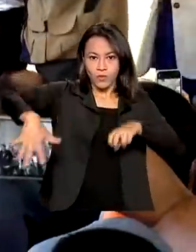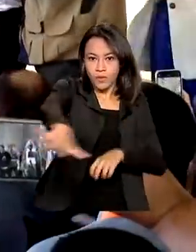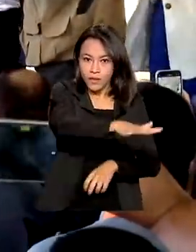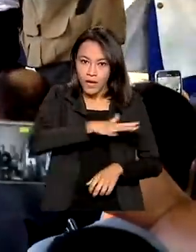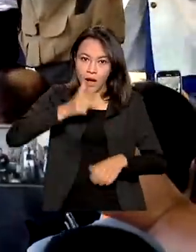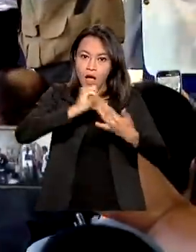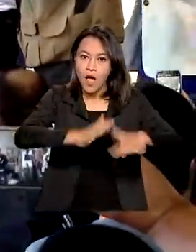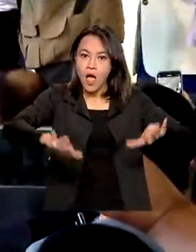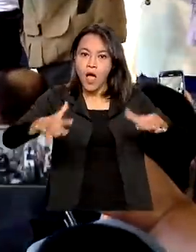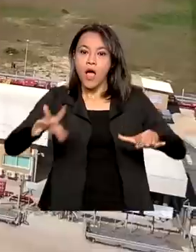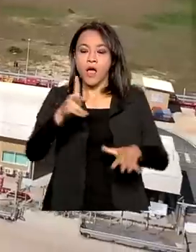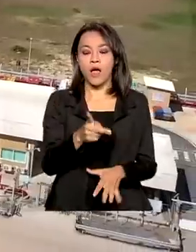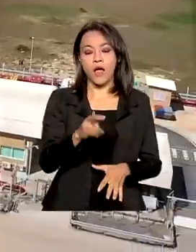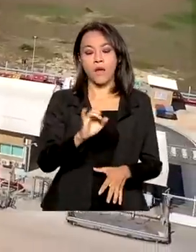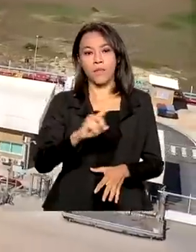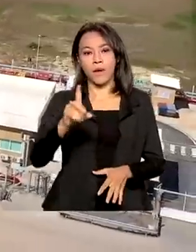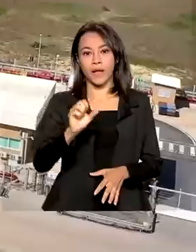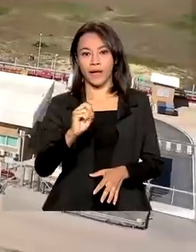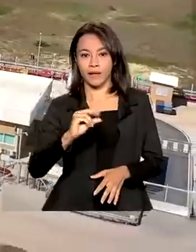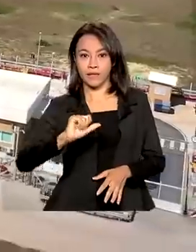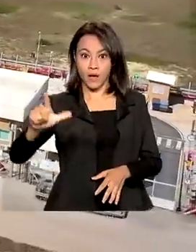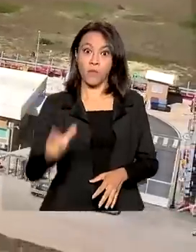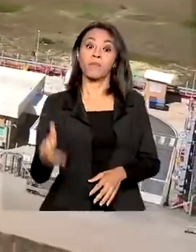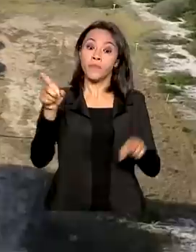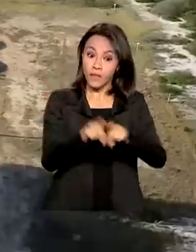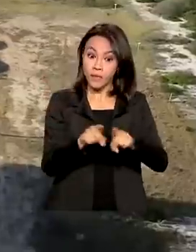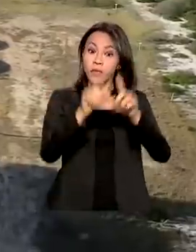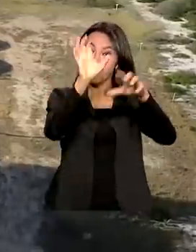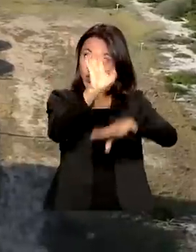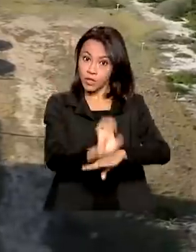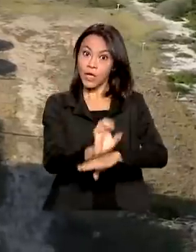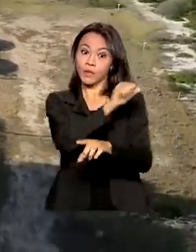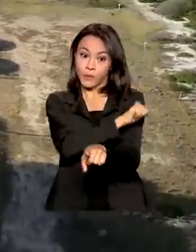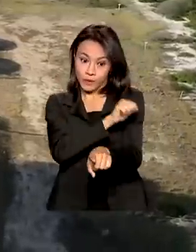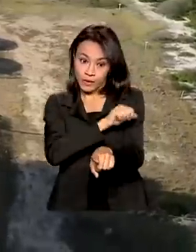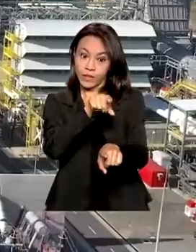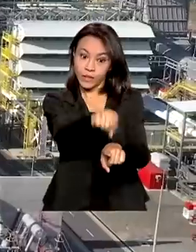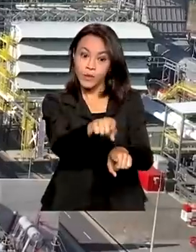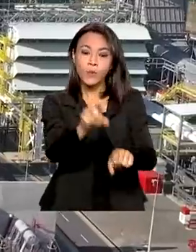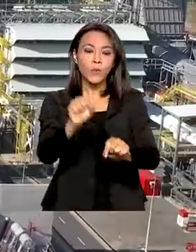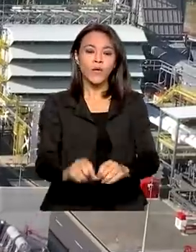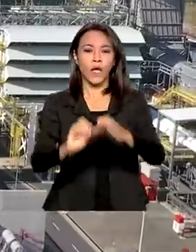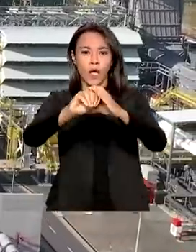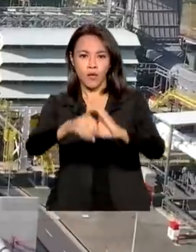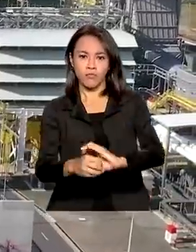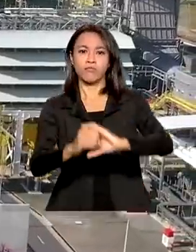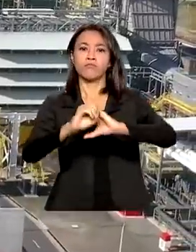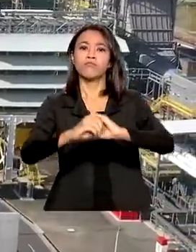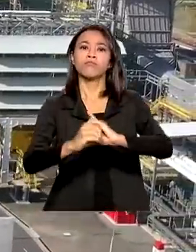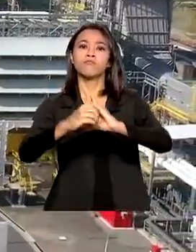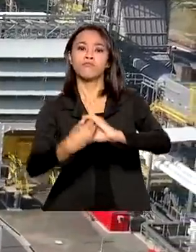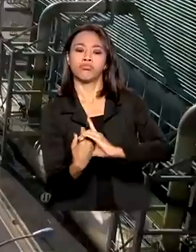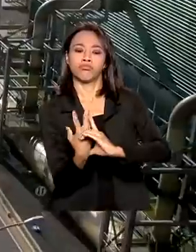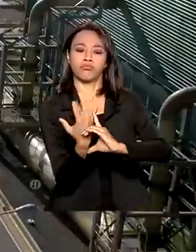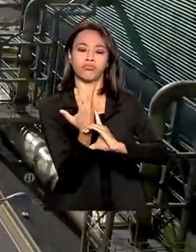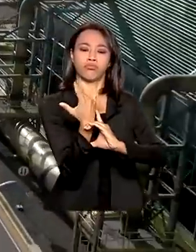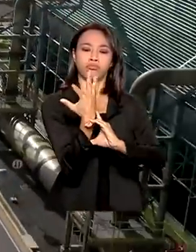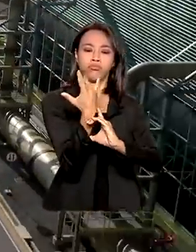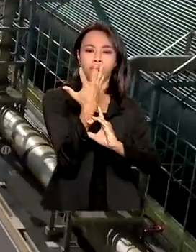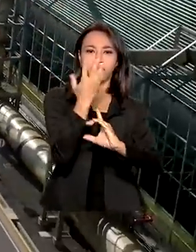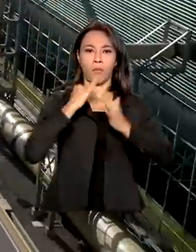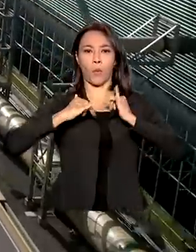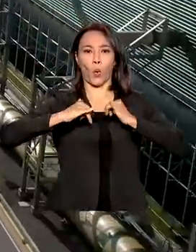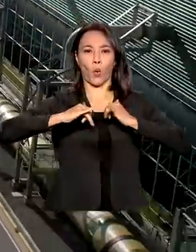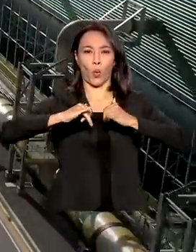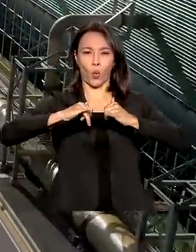energia. Também no estado do Rio, o presidente lançou a pedra fundamental da usina termoelétrica GNA2, que vai